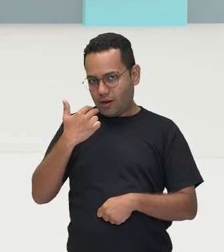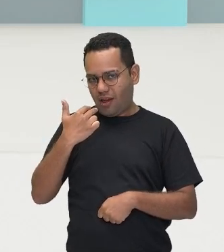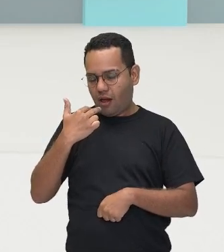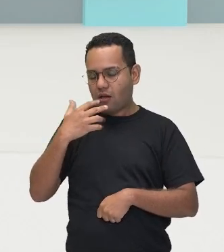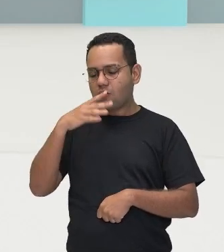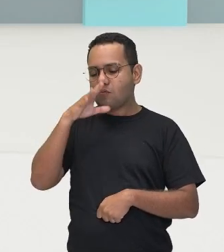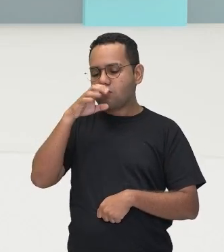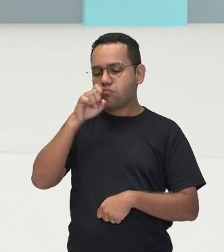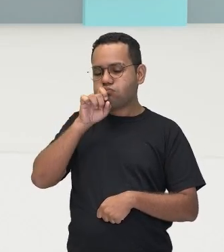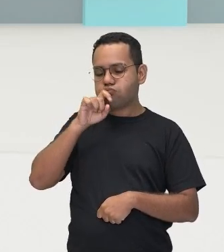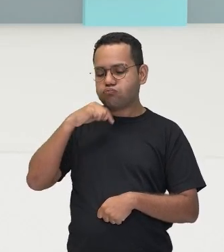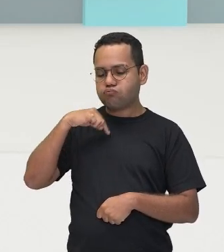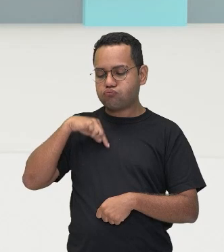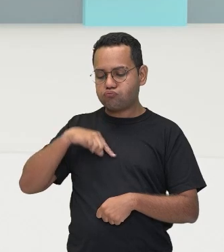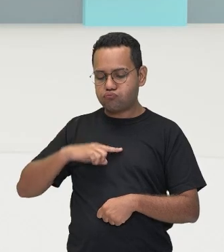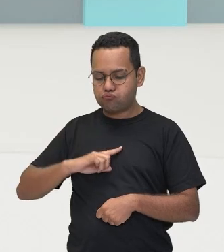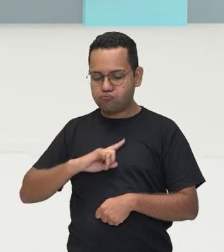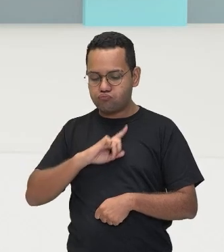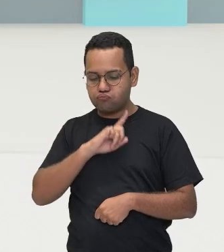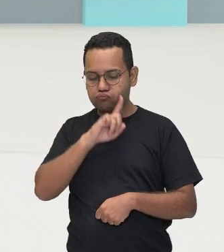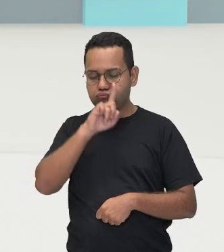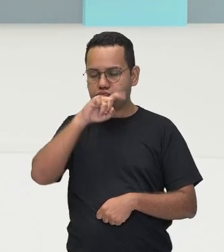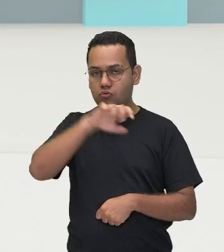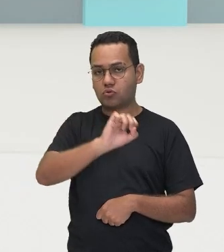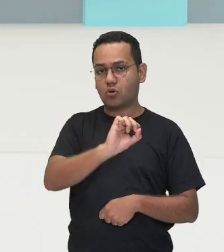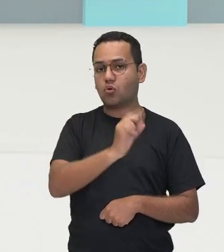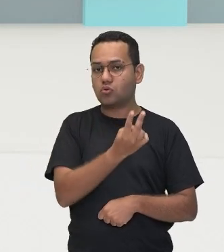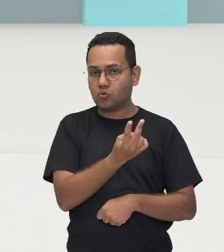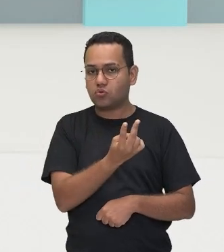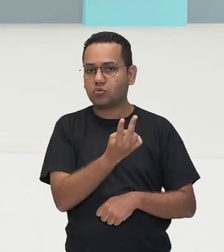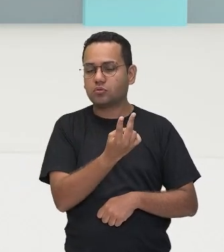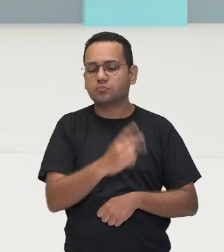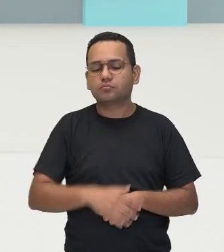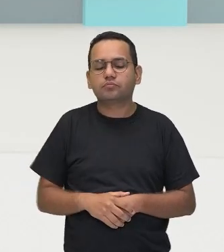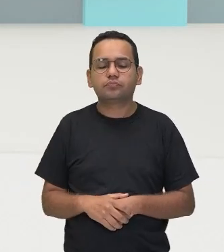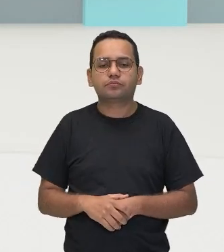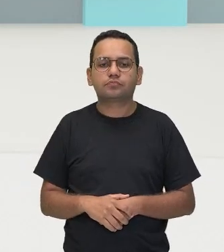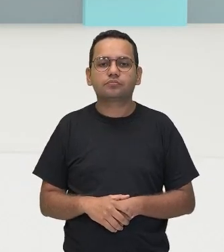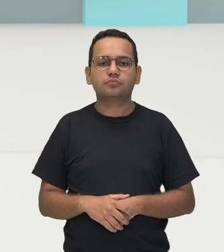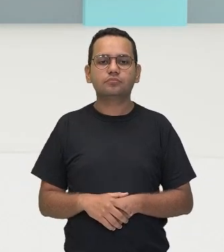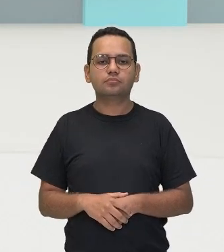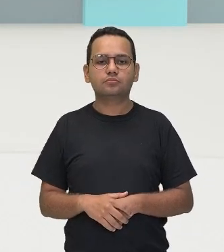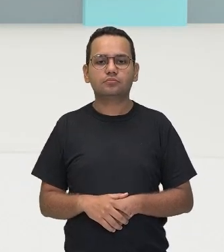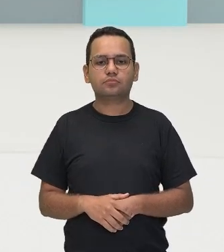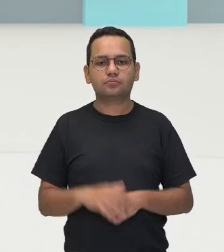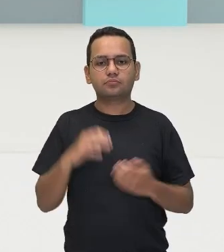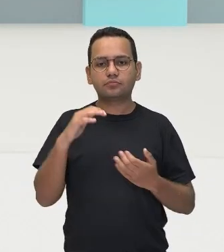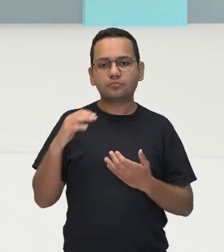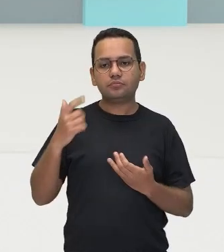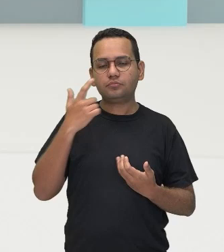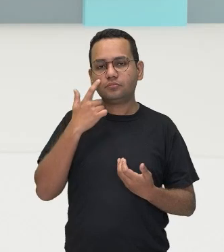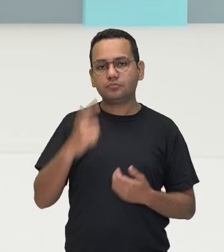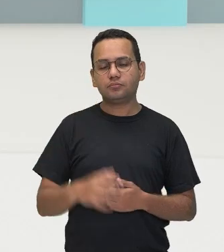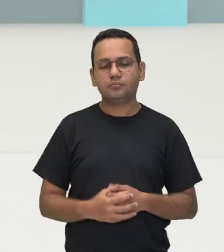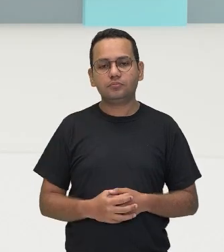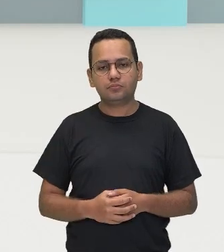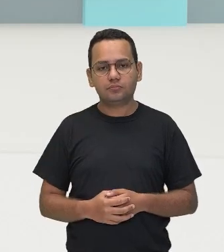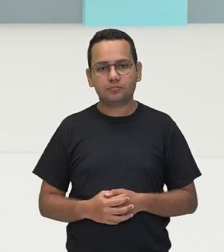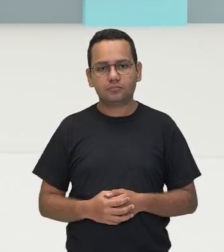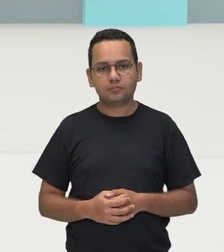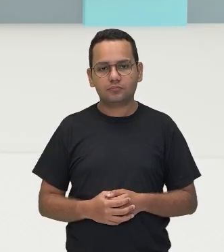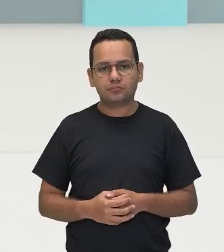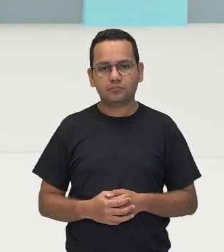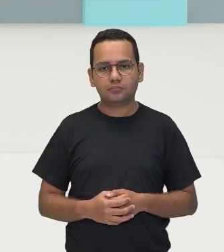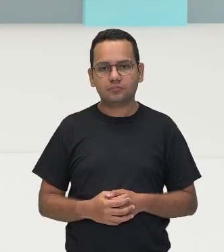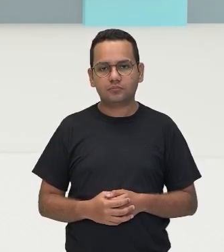Os resíduos metabólicos para ser eliminado. Beleza? Prosseguindo, vamos ver aí, ainda